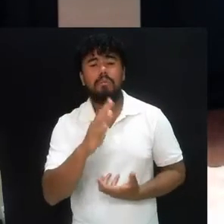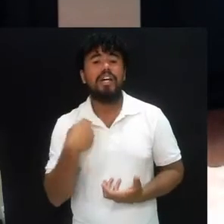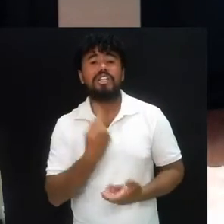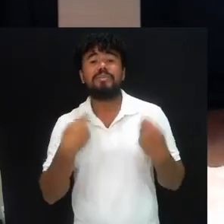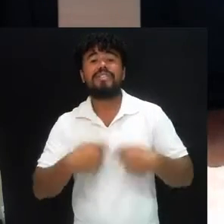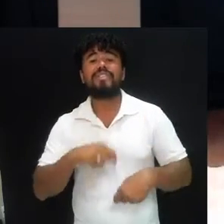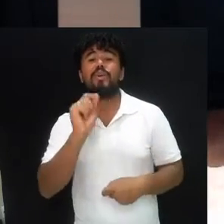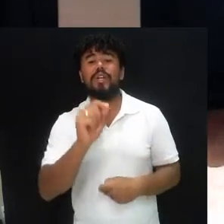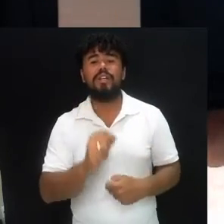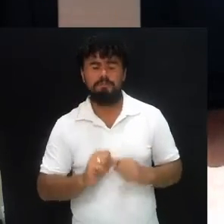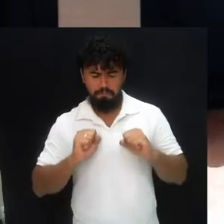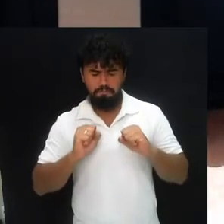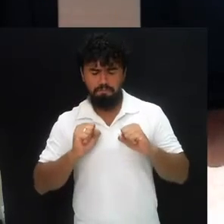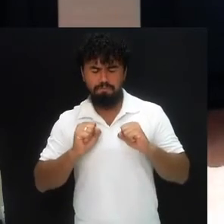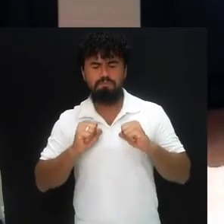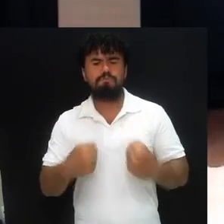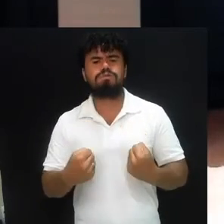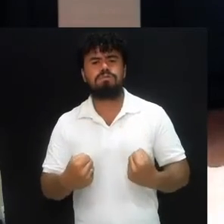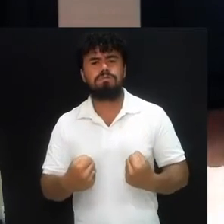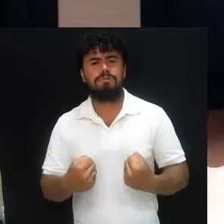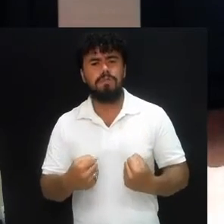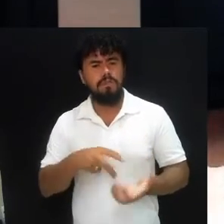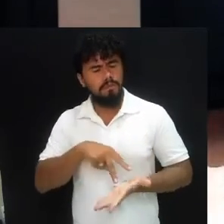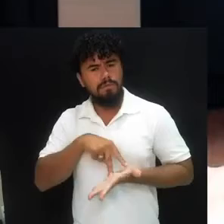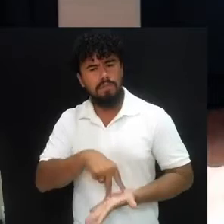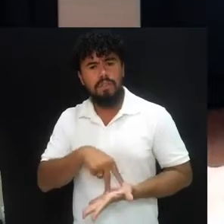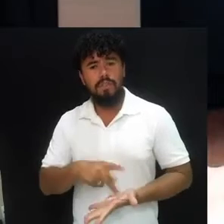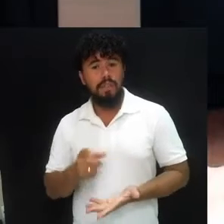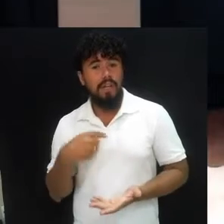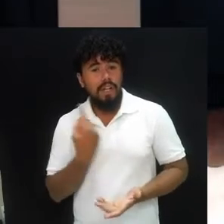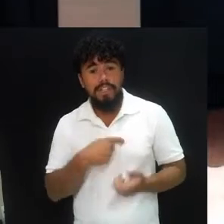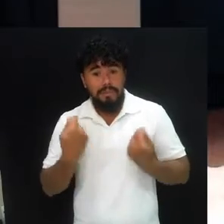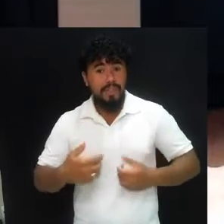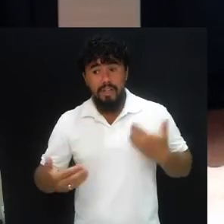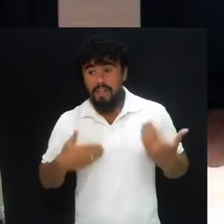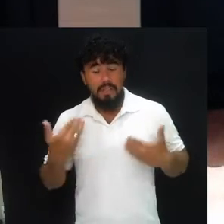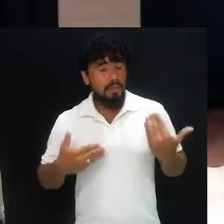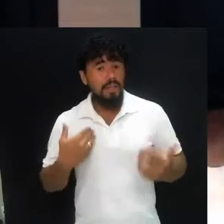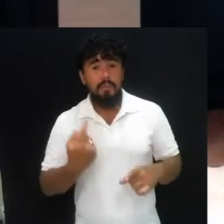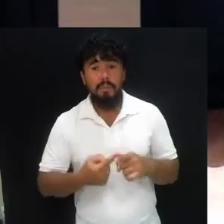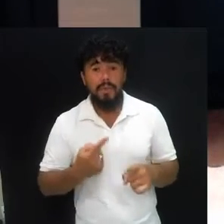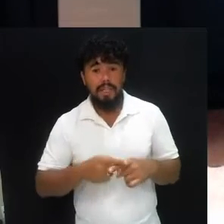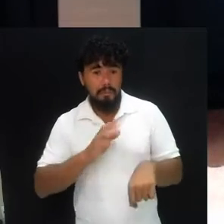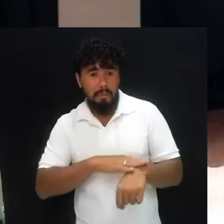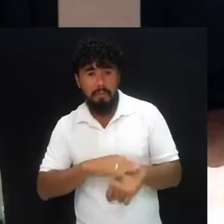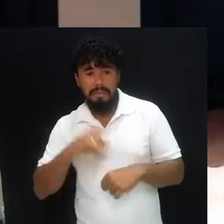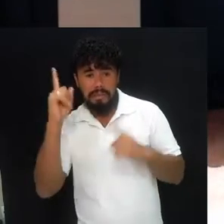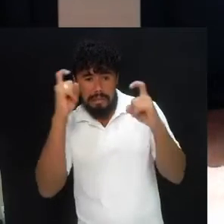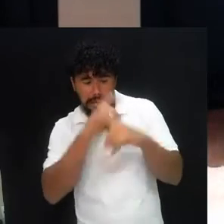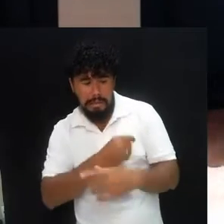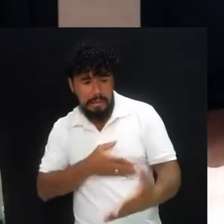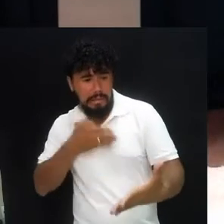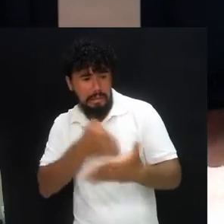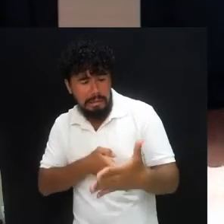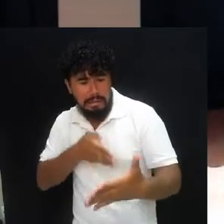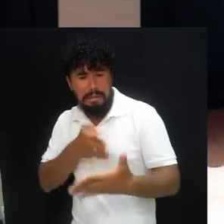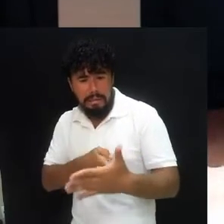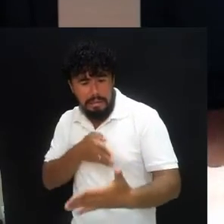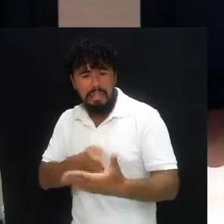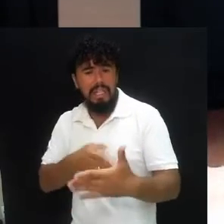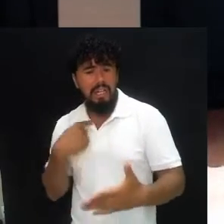precisamos fazer? Ter bom ânimo. Nós precisamos nos animar, porque diante dos desafios, diante das covas dos leões,